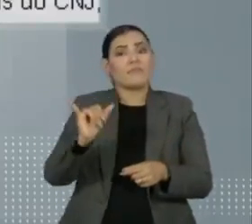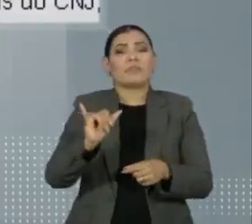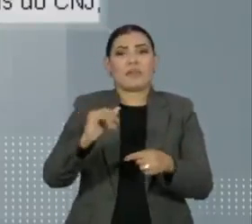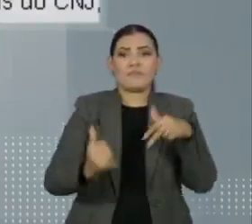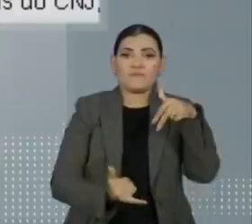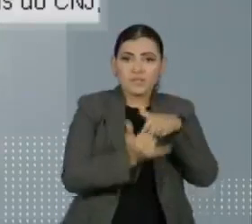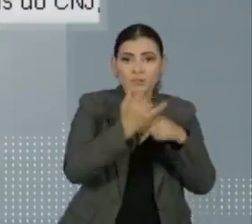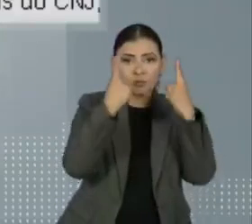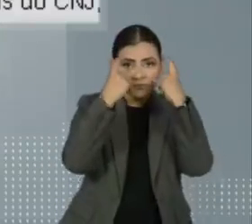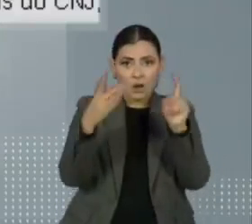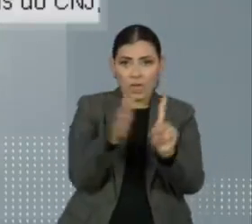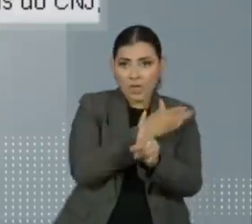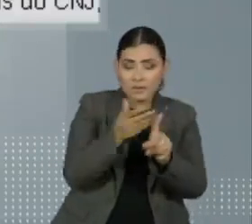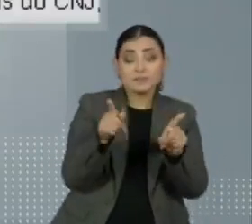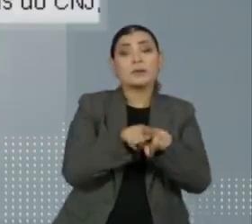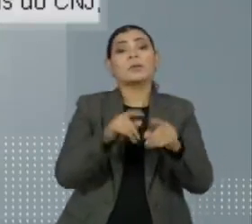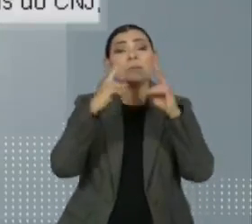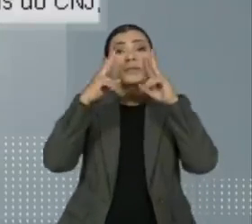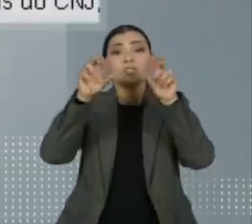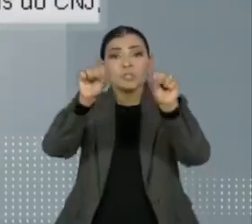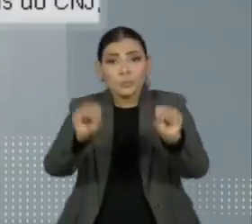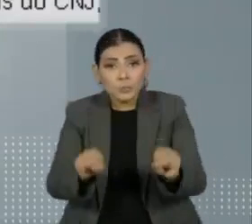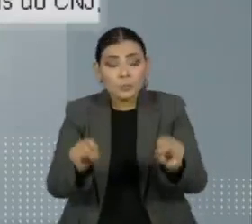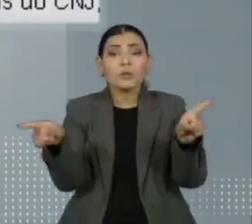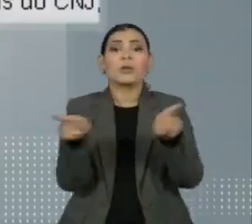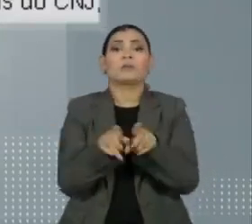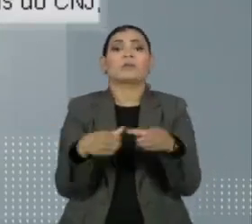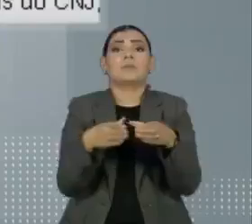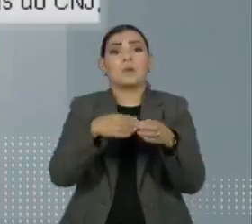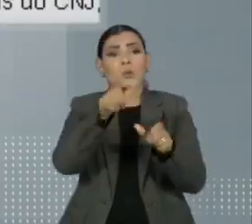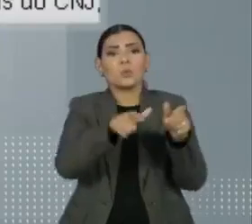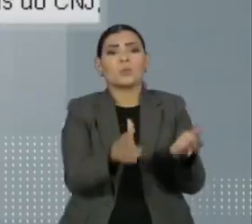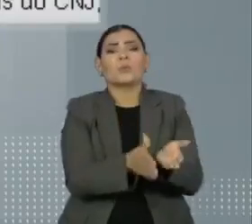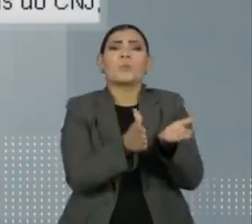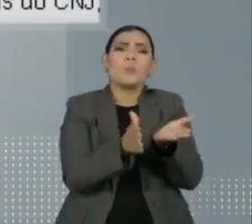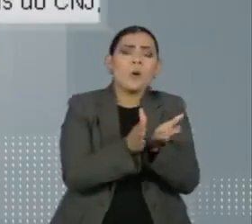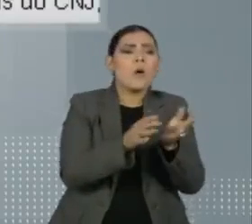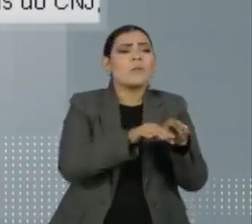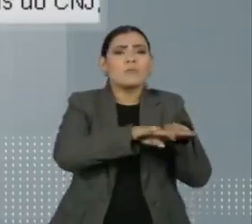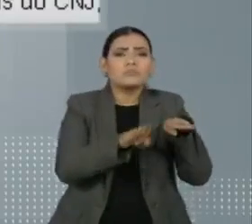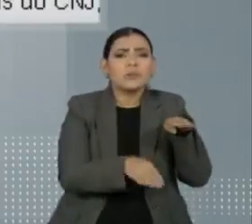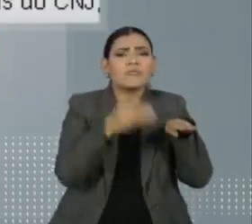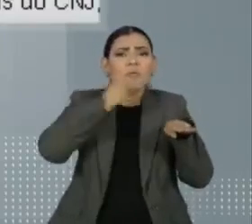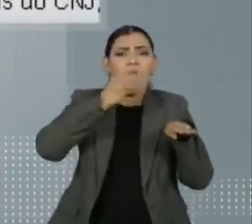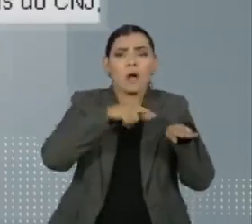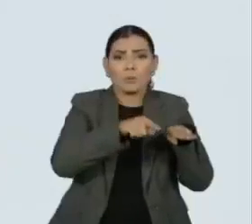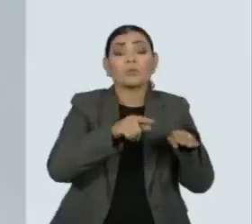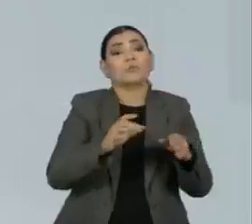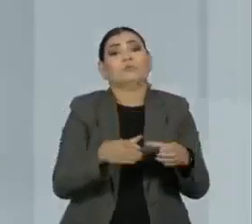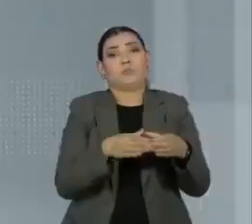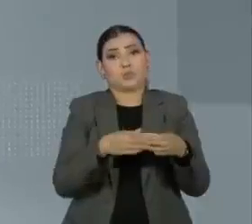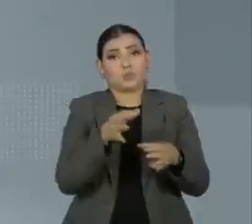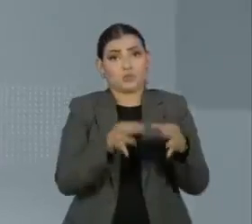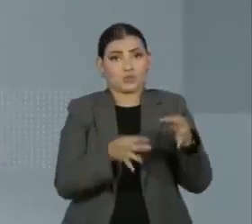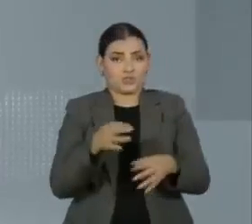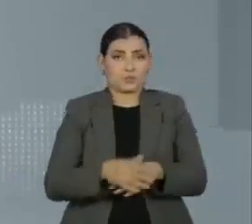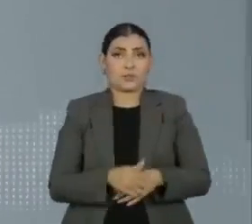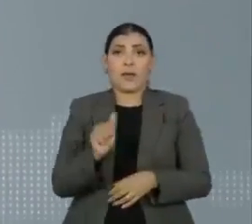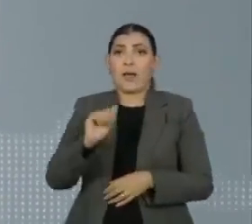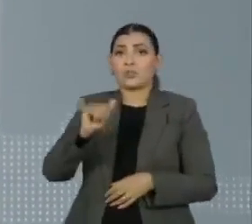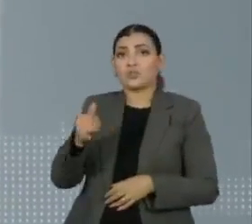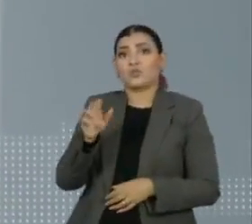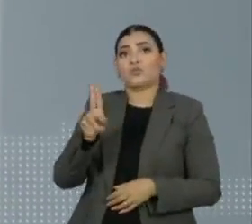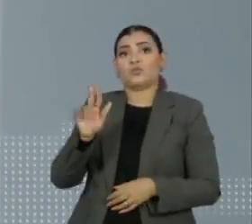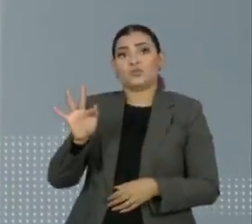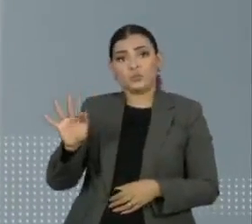às Vítimas de Violências, Testemunhas e de Vulneráveis do Conselho Nacional de Justiça. A Associação